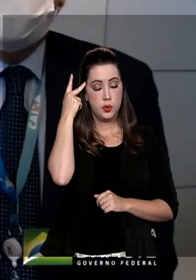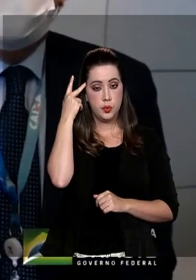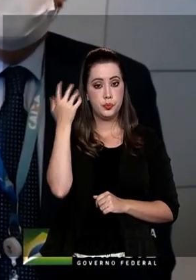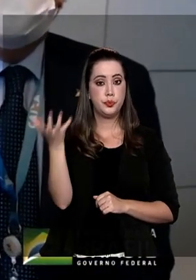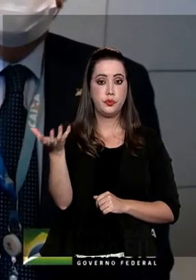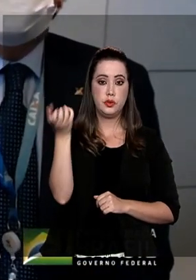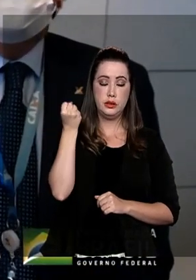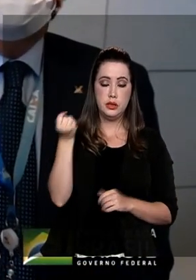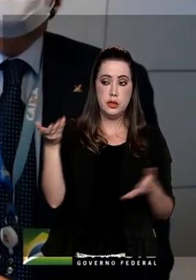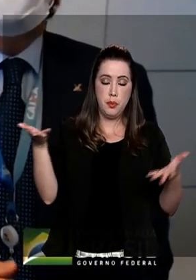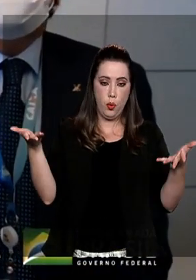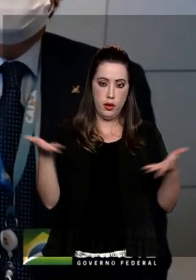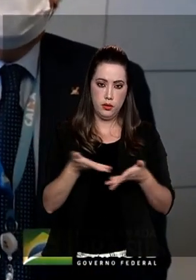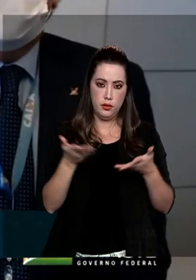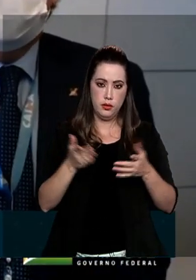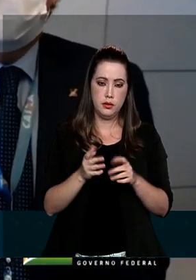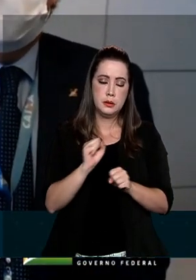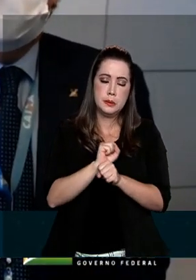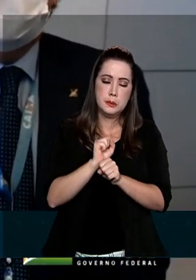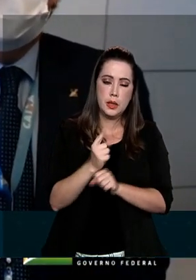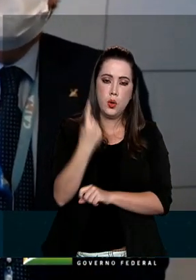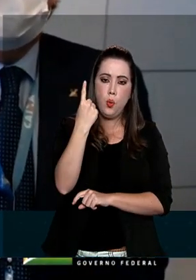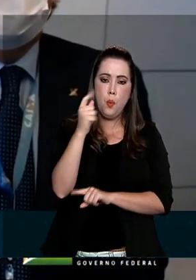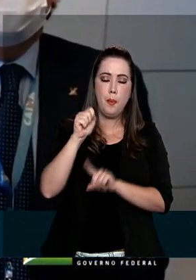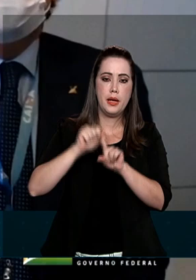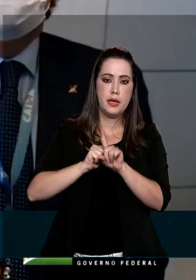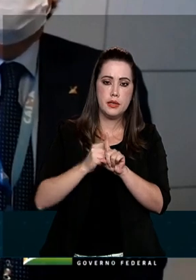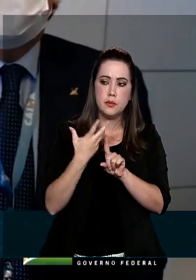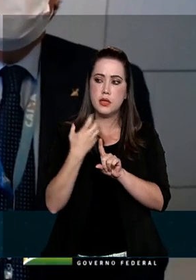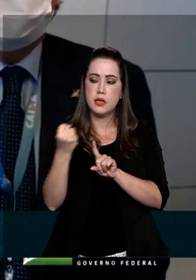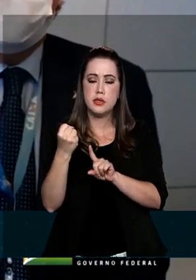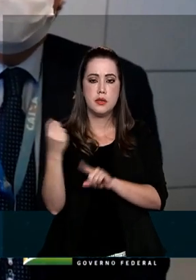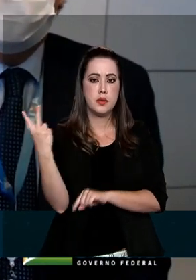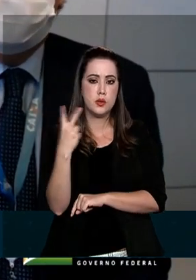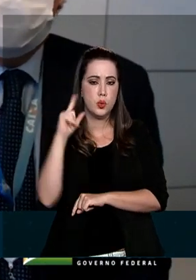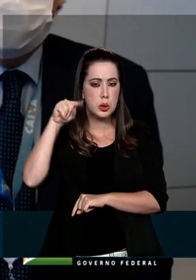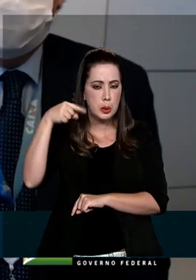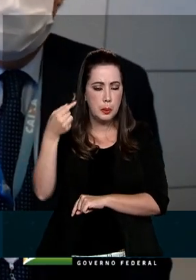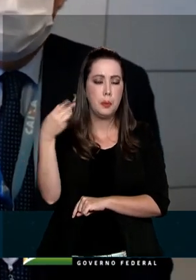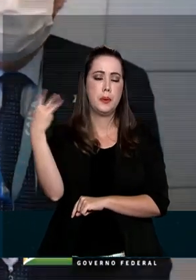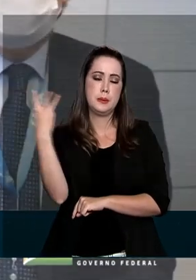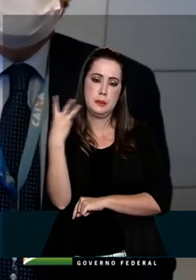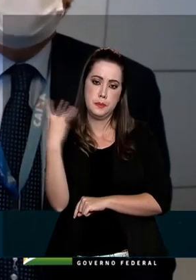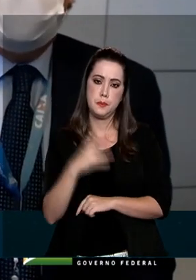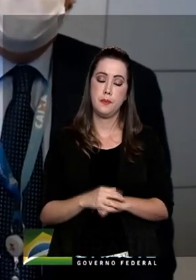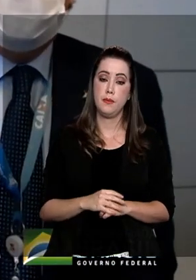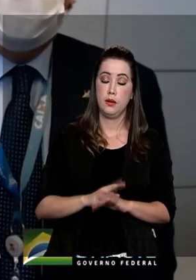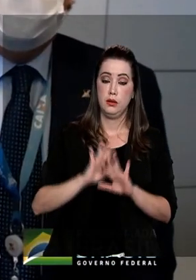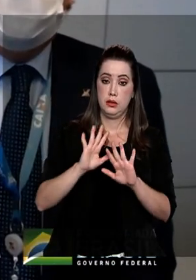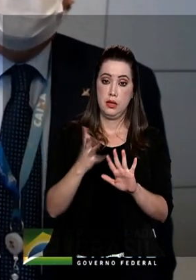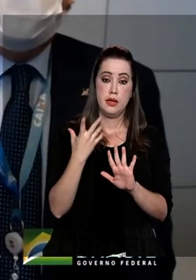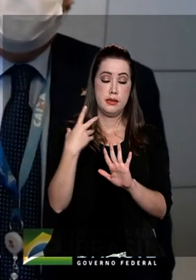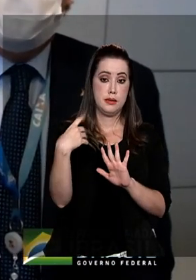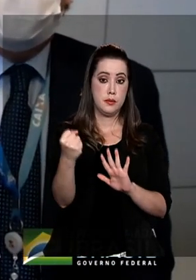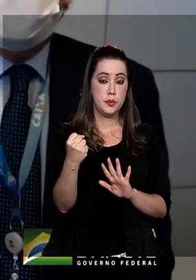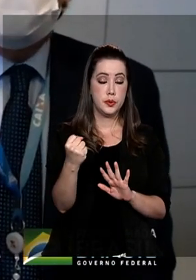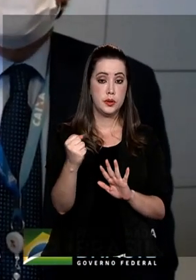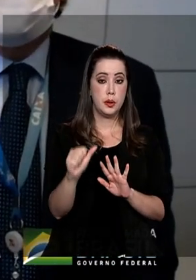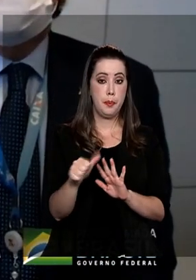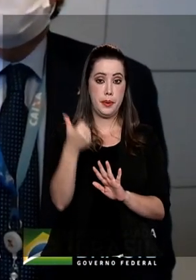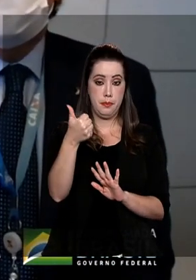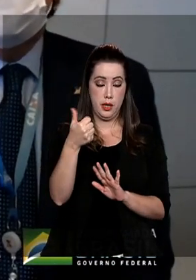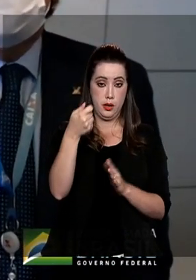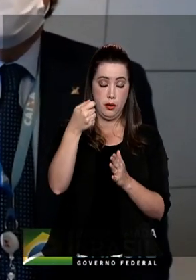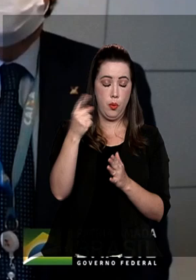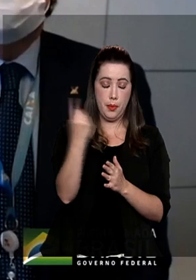parcela agora espera um mês para receber a segunda e outro mês para receber a terceira. Recebe a primeira